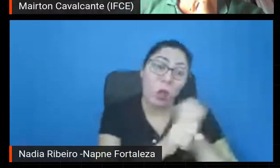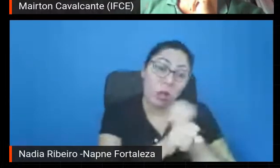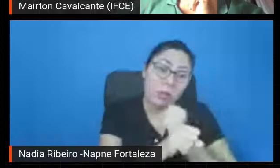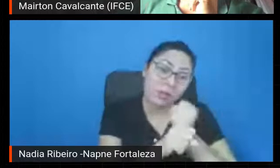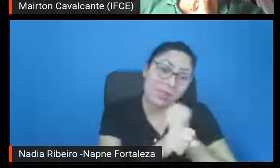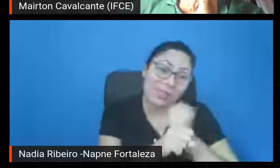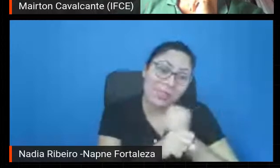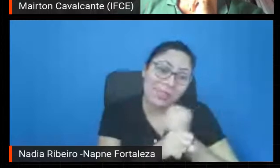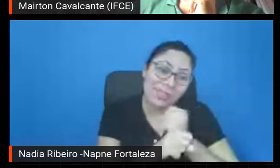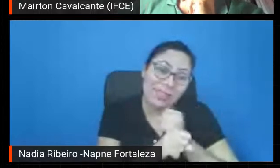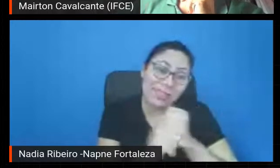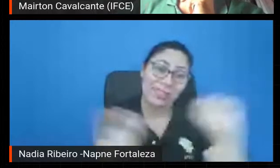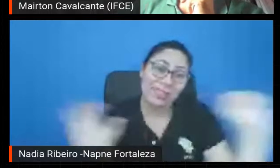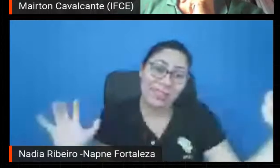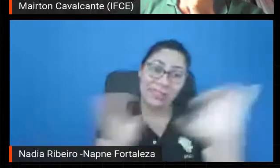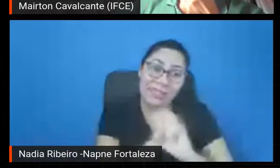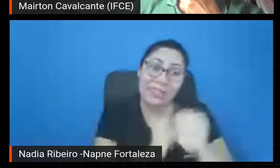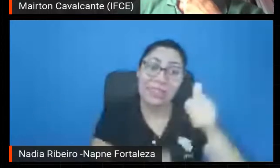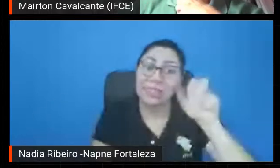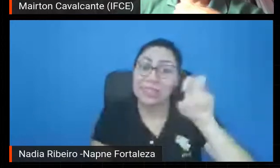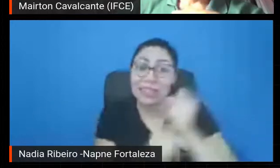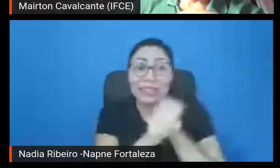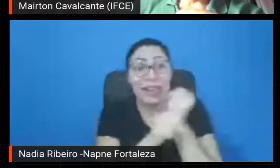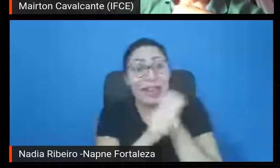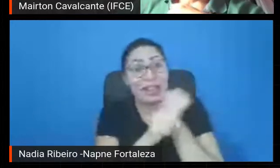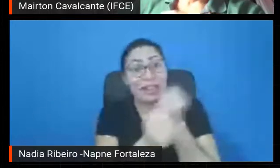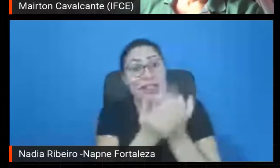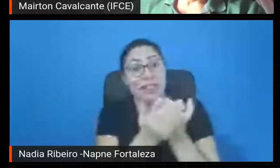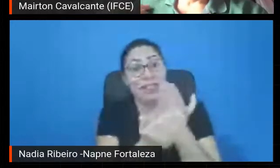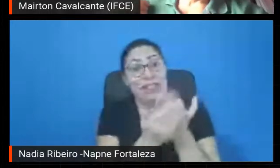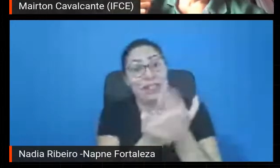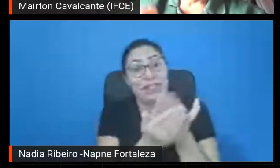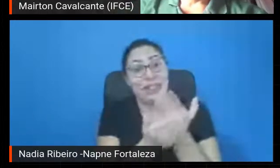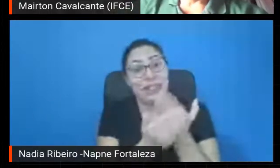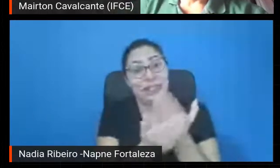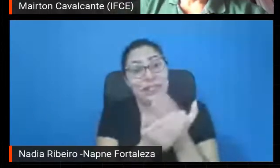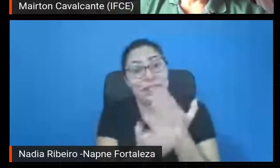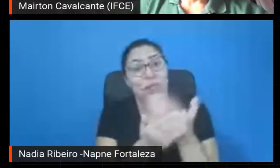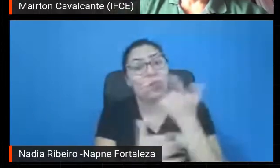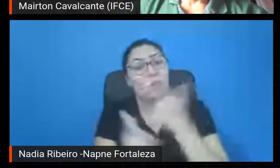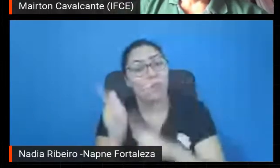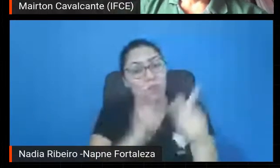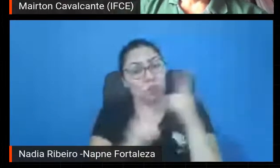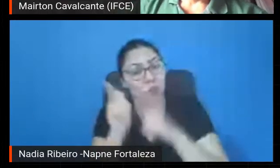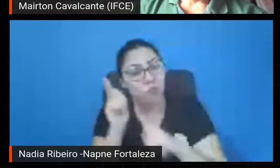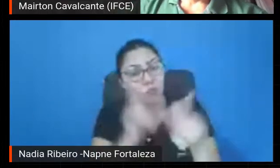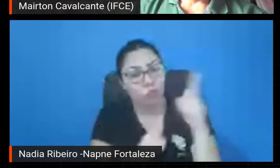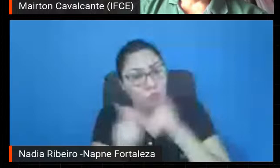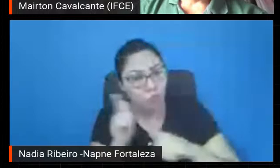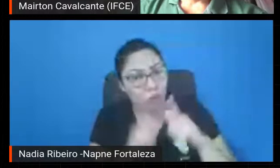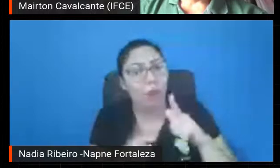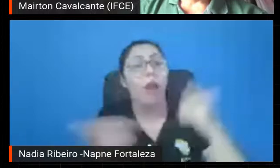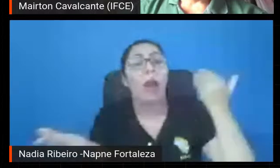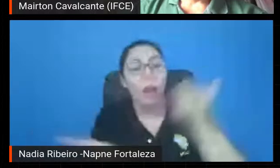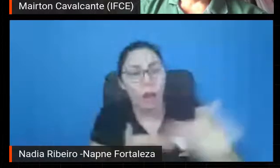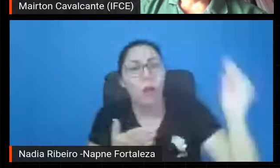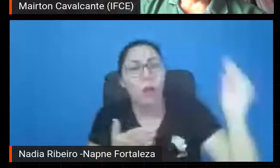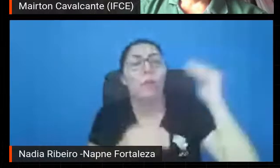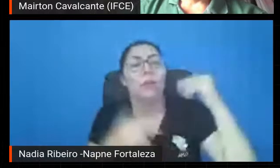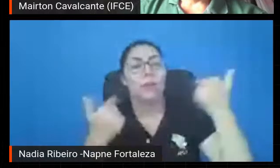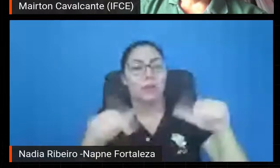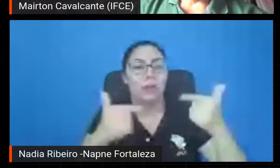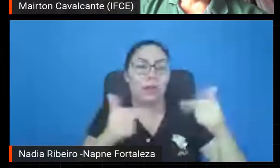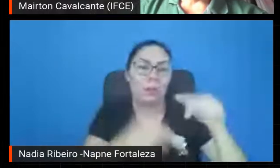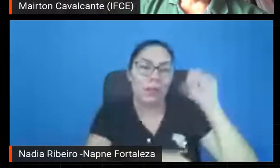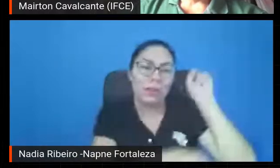ou seja, você precisa de quinze anos para se qualificar para então começar a encontrar um